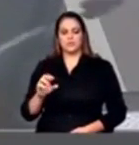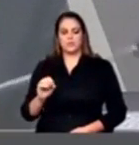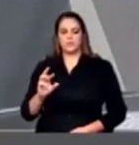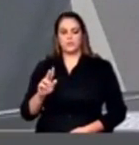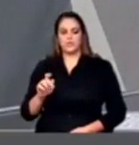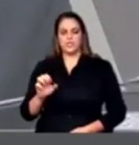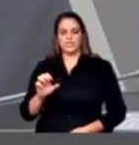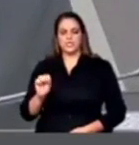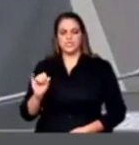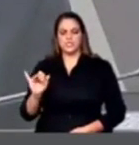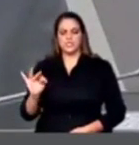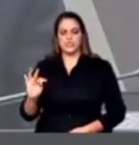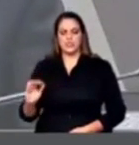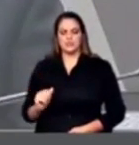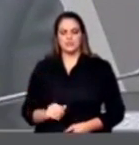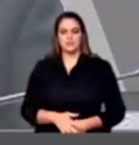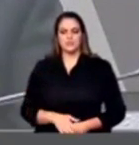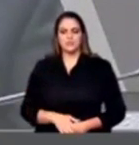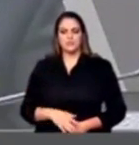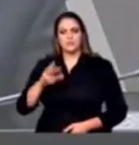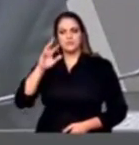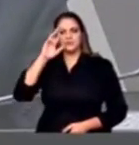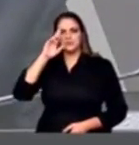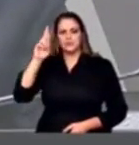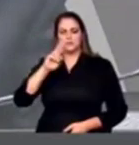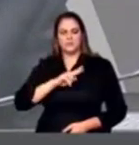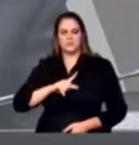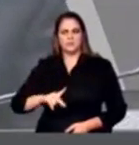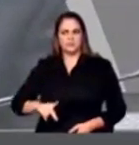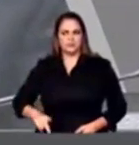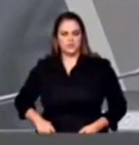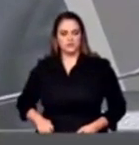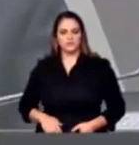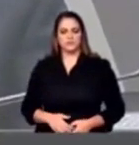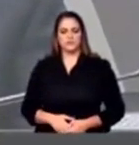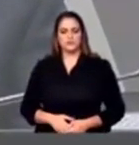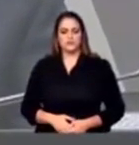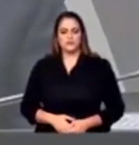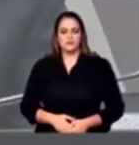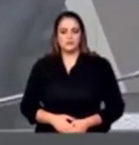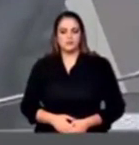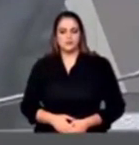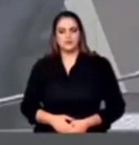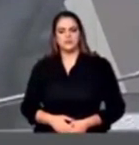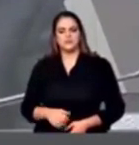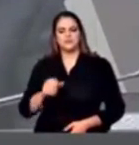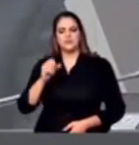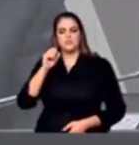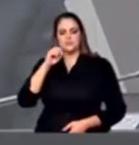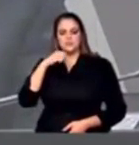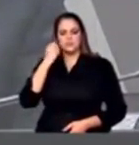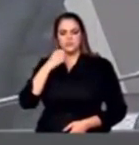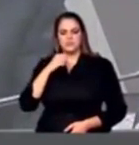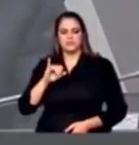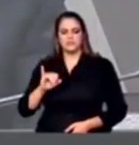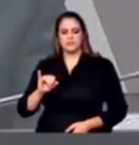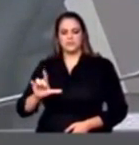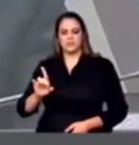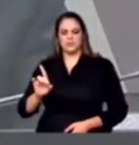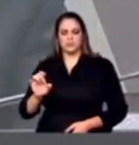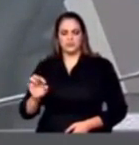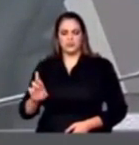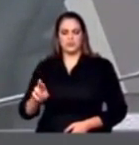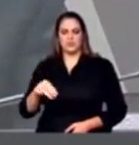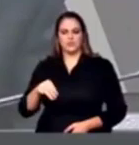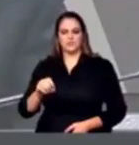Senhor Presidente, Senador Ilder Moraes, do